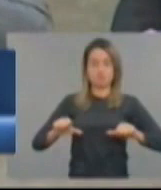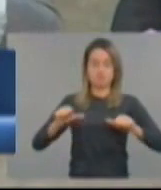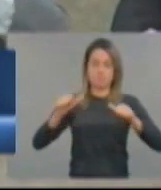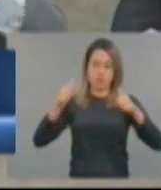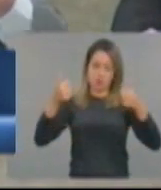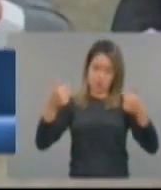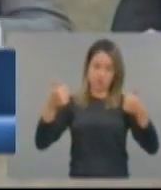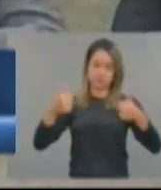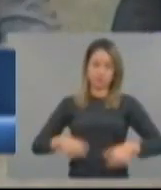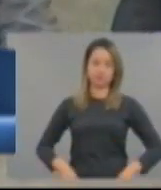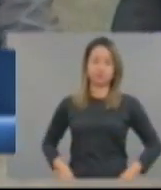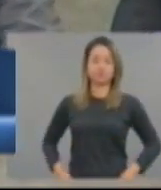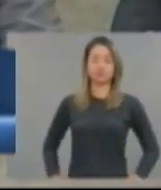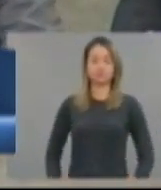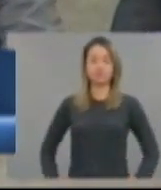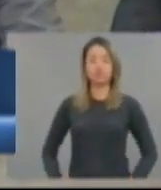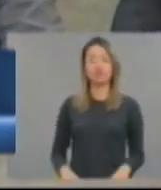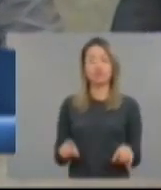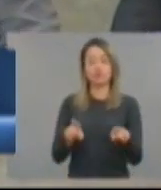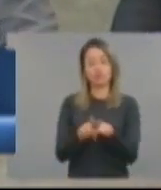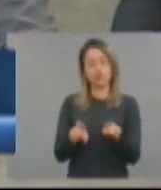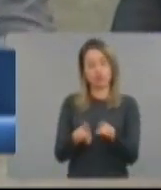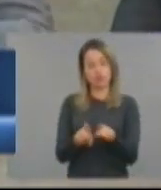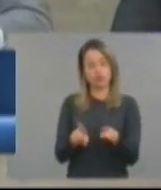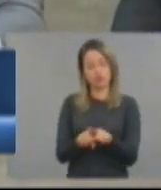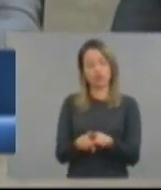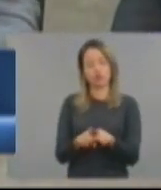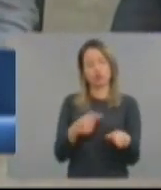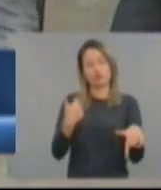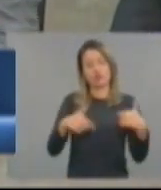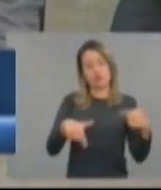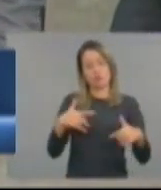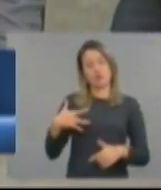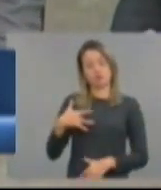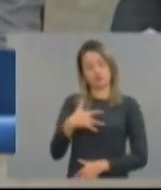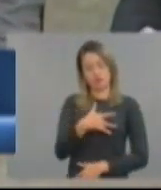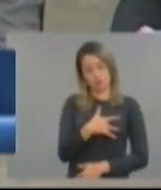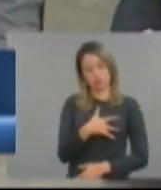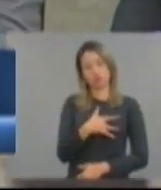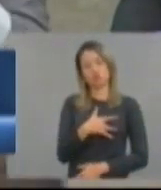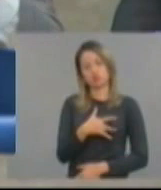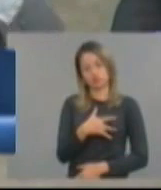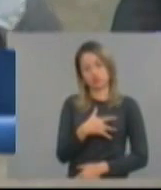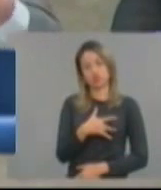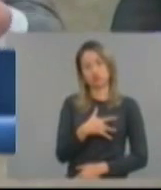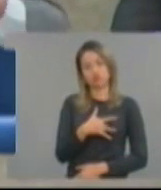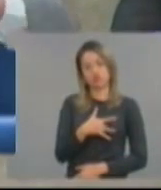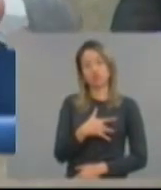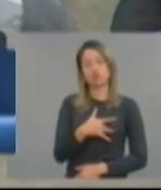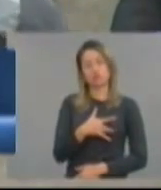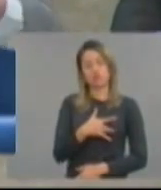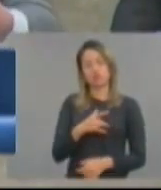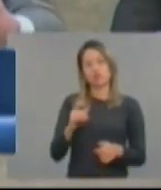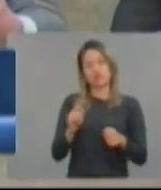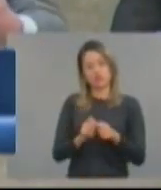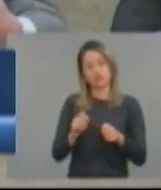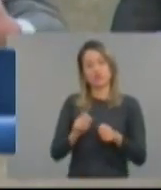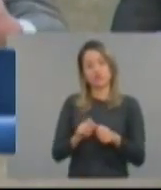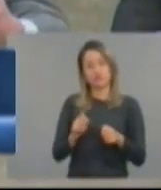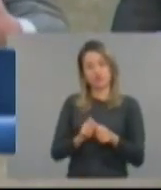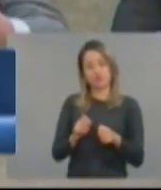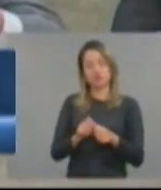celeridade e excelência do serviço da saúde e isso tem sendo uma prática que está sendo se